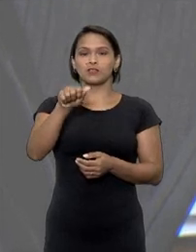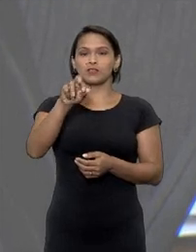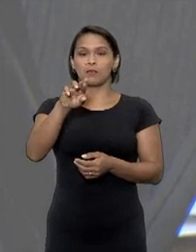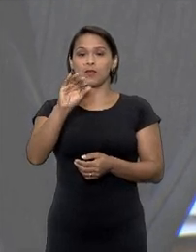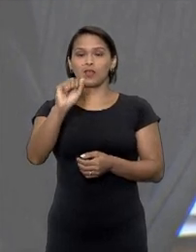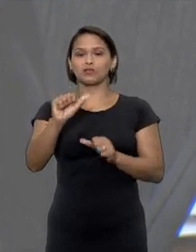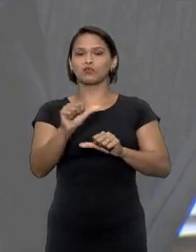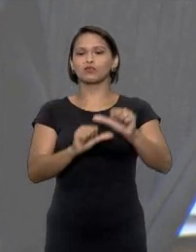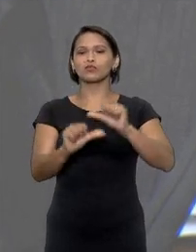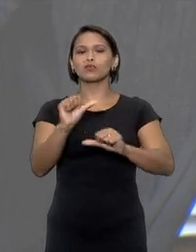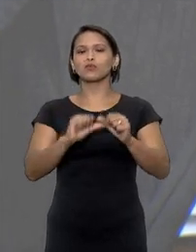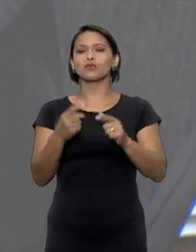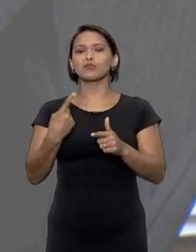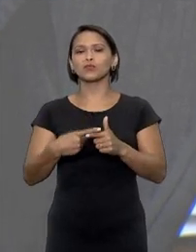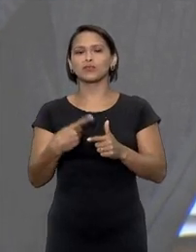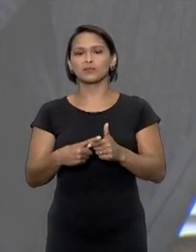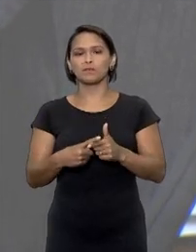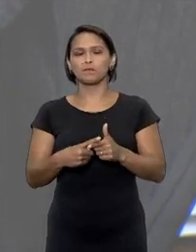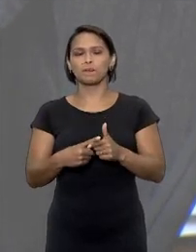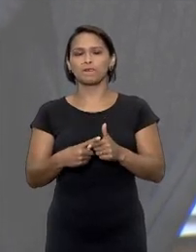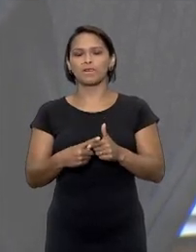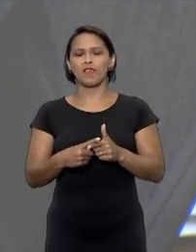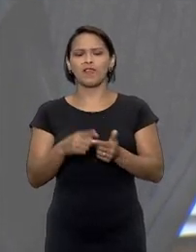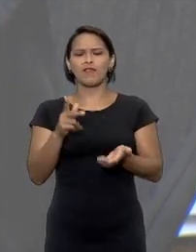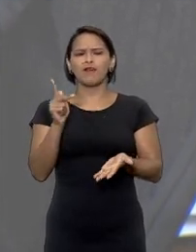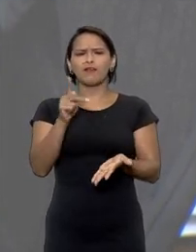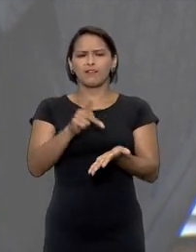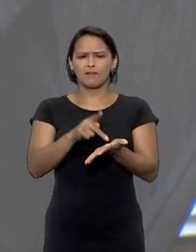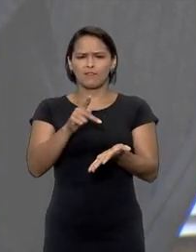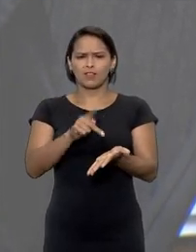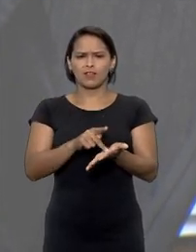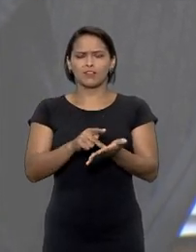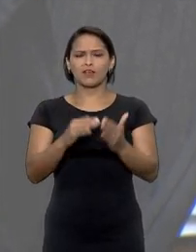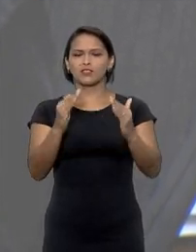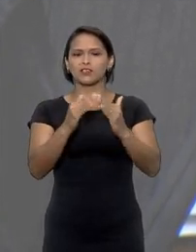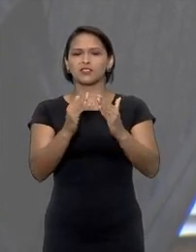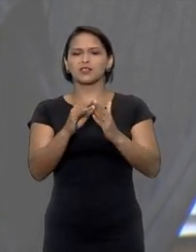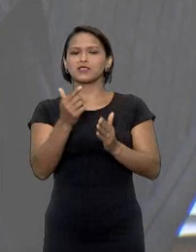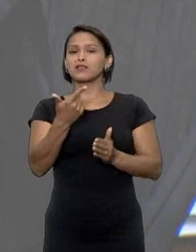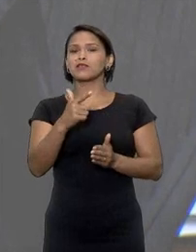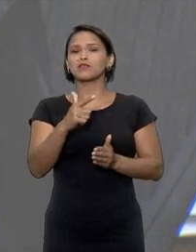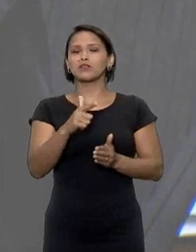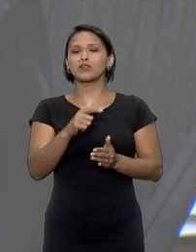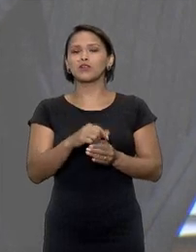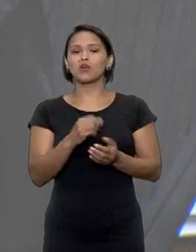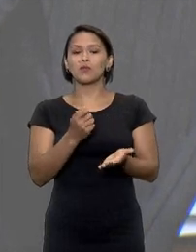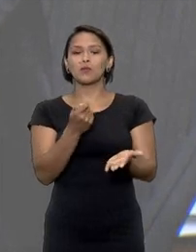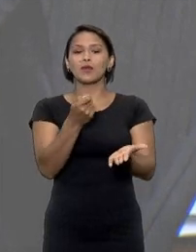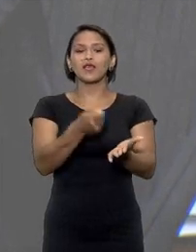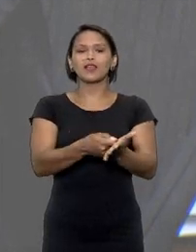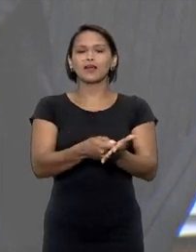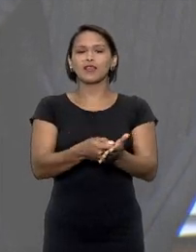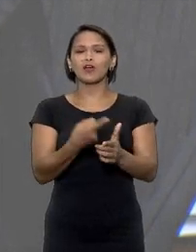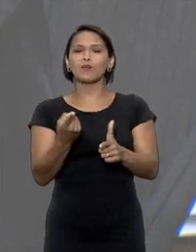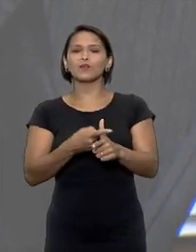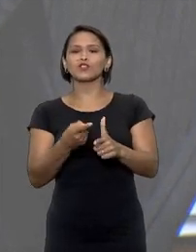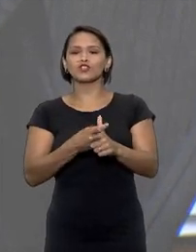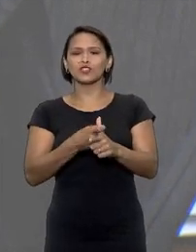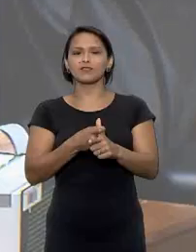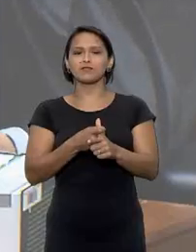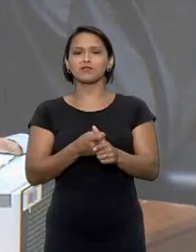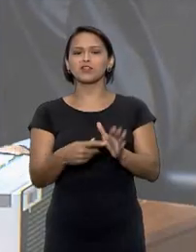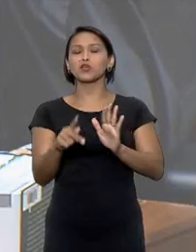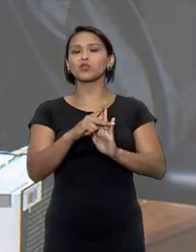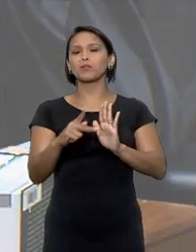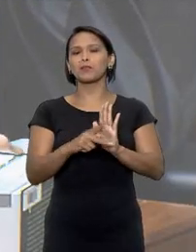mudou o entendimento do Tribunal Paulista o magistrado afirmou que a casa não poderia arcar com a dívida porque o débito precisa